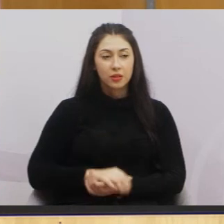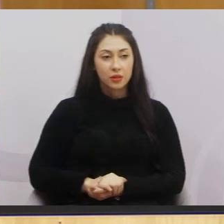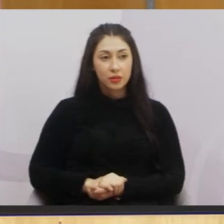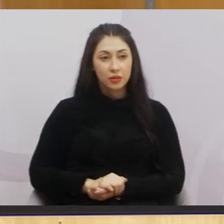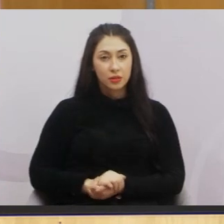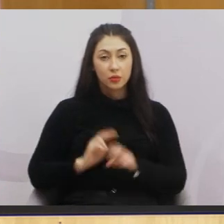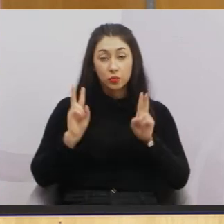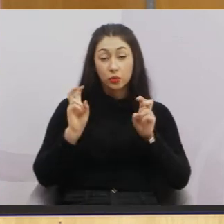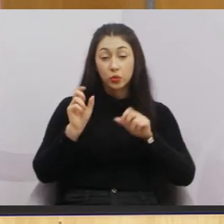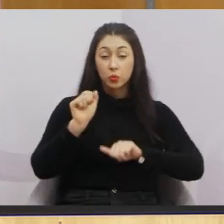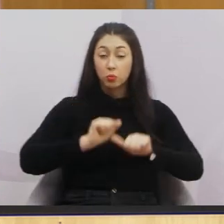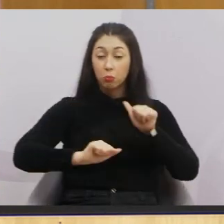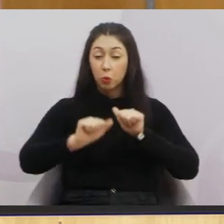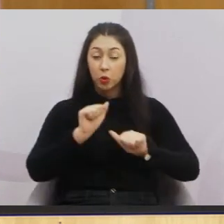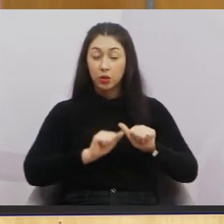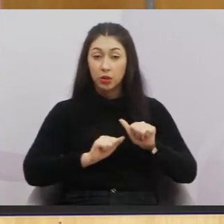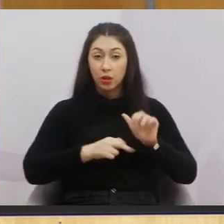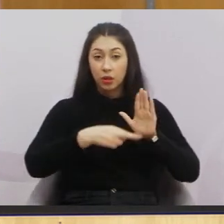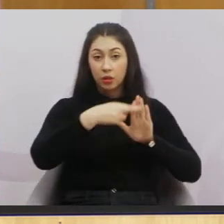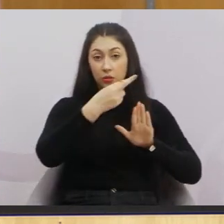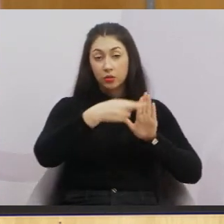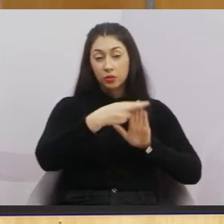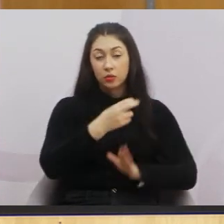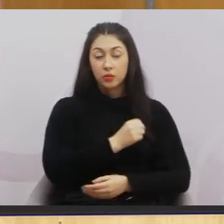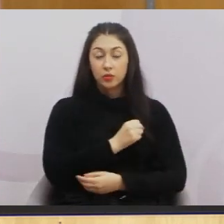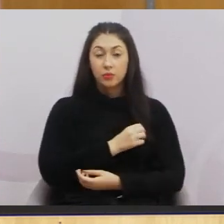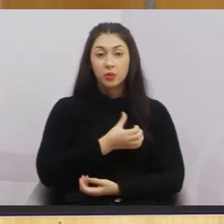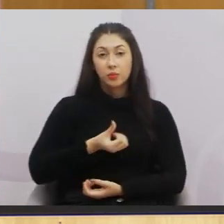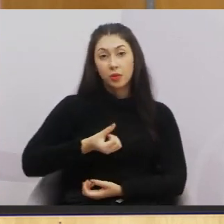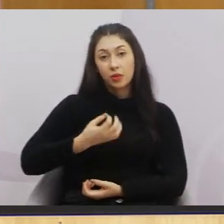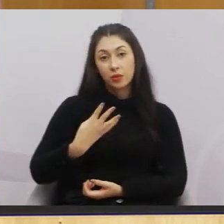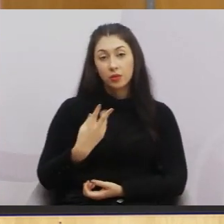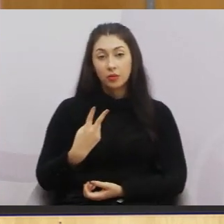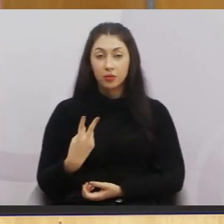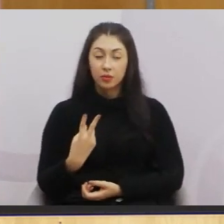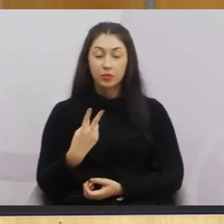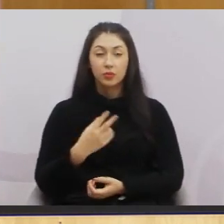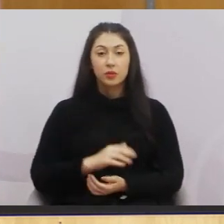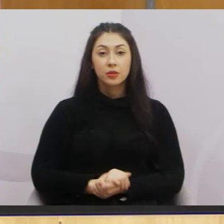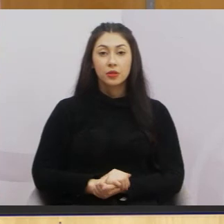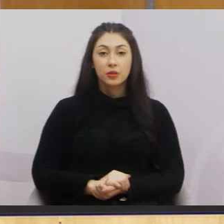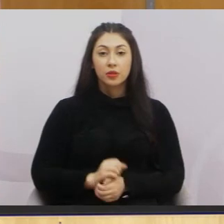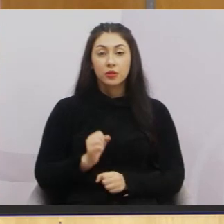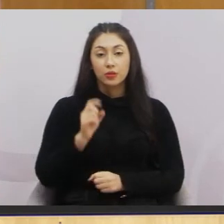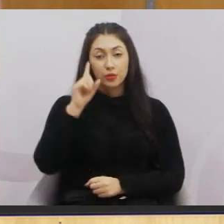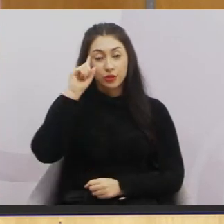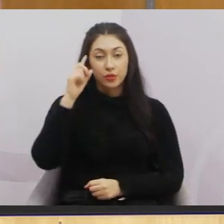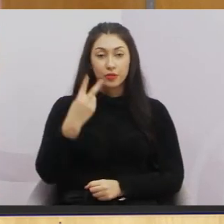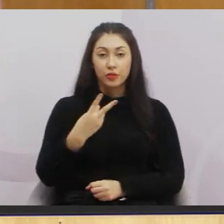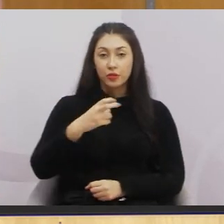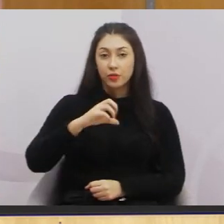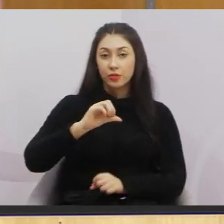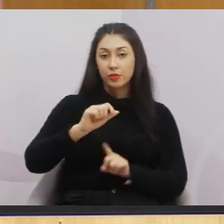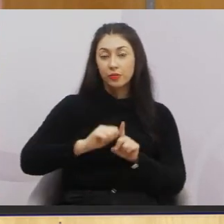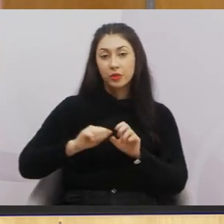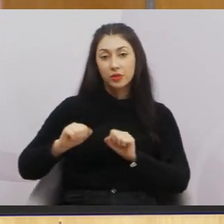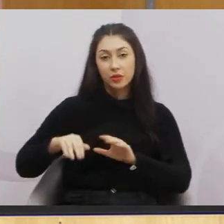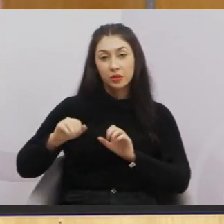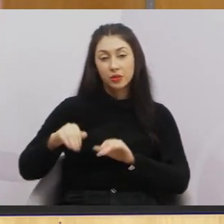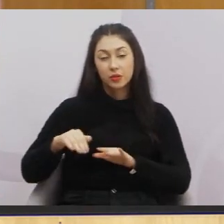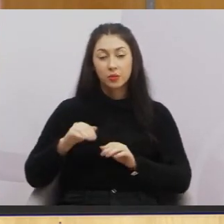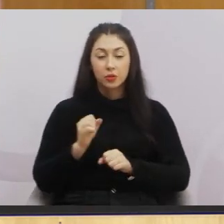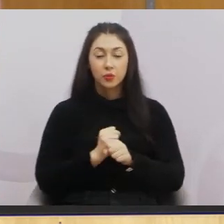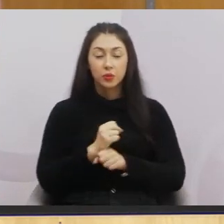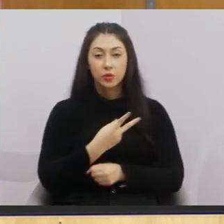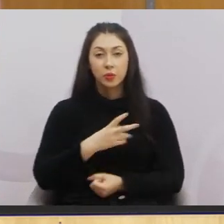O assunto altera a resolução nº 642-2005, de 29 de novembro de 2005, que dispõe sobre o